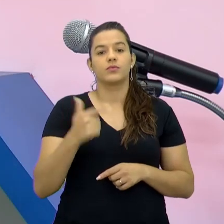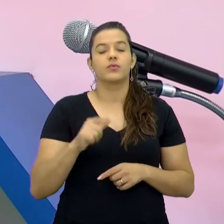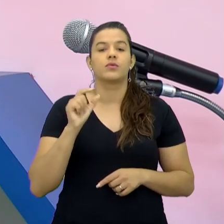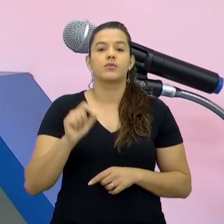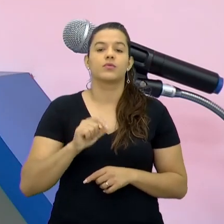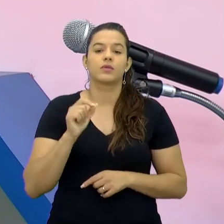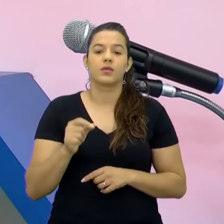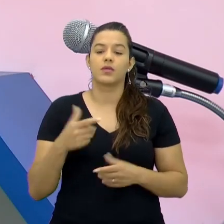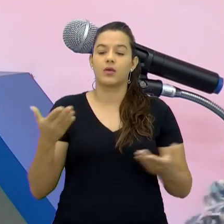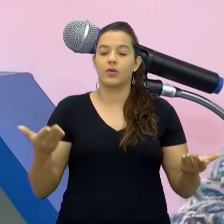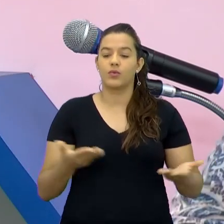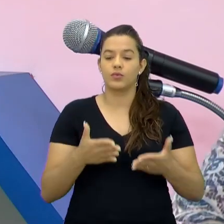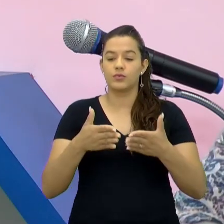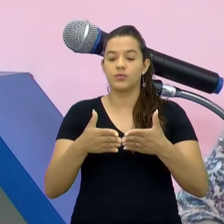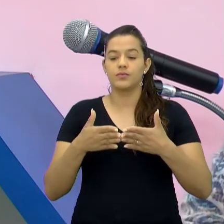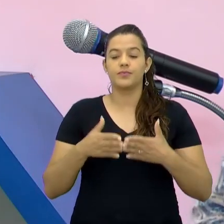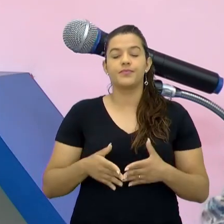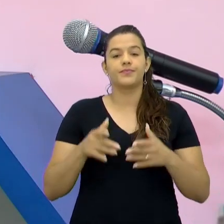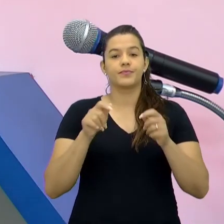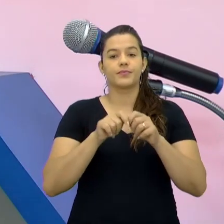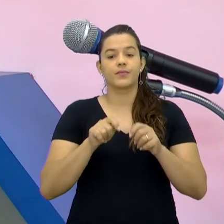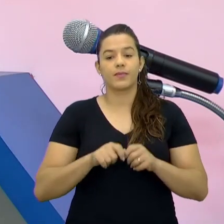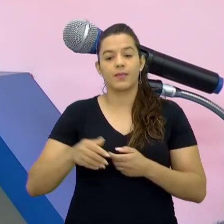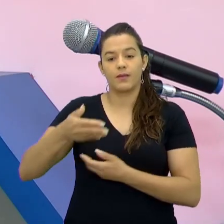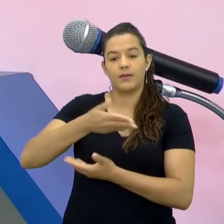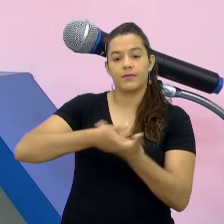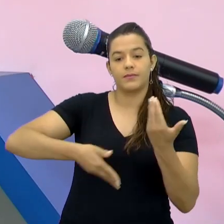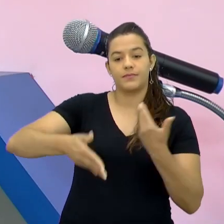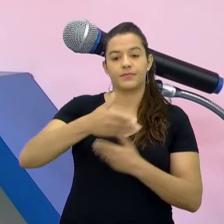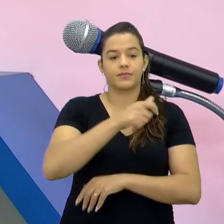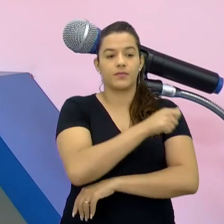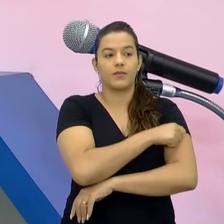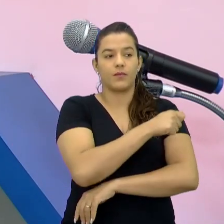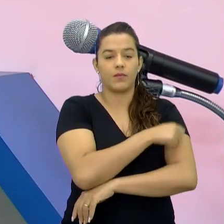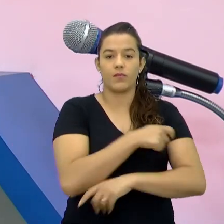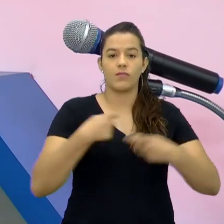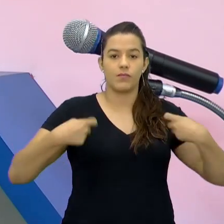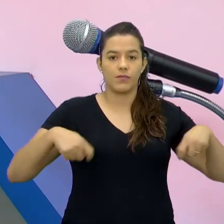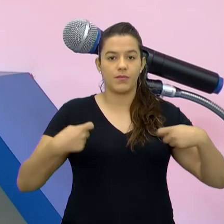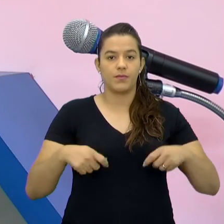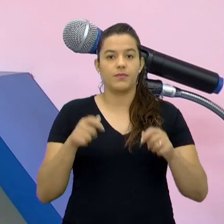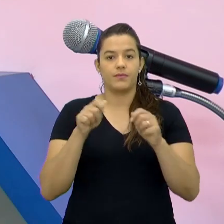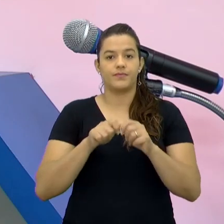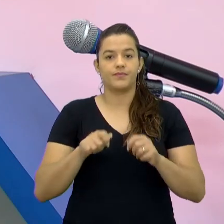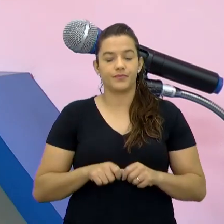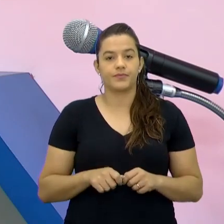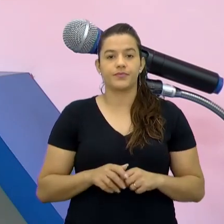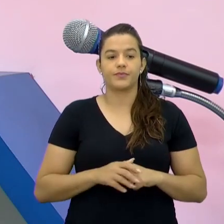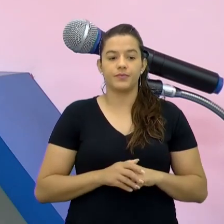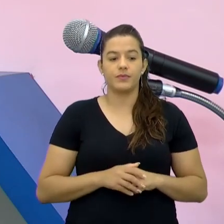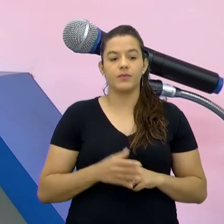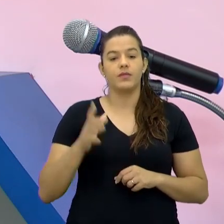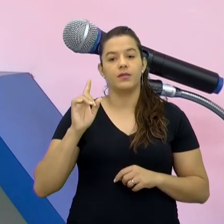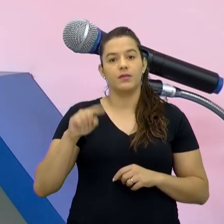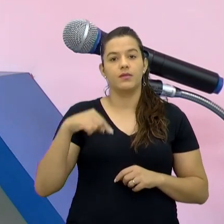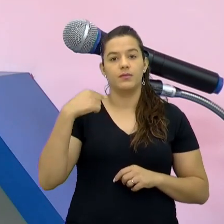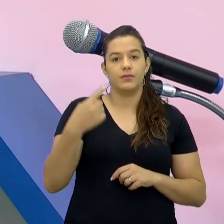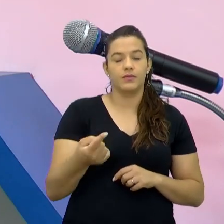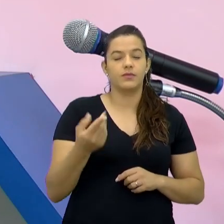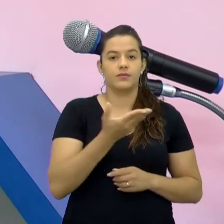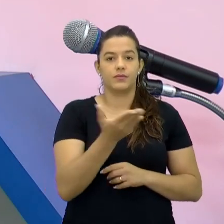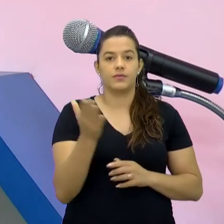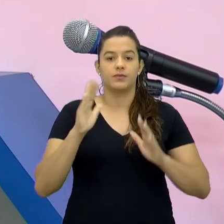o material pede De fazer a interação Com os estudantes Como deveria ser feita Como sugere o material E isso aí fica para quem? Para na